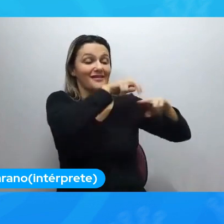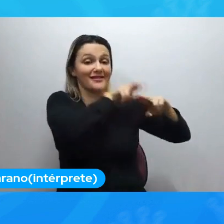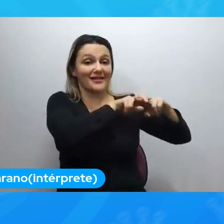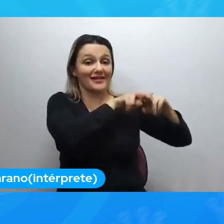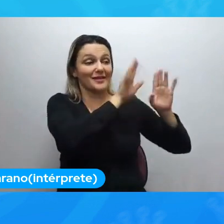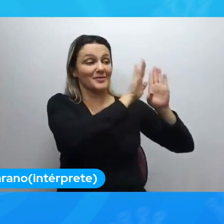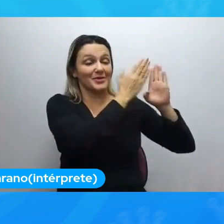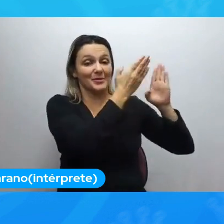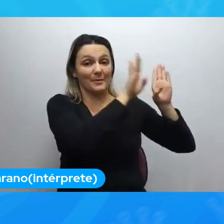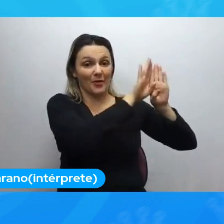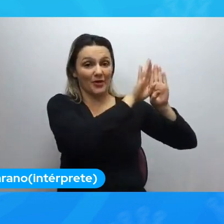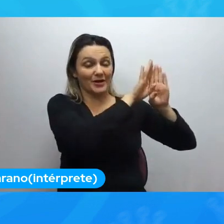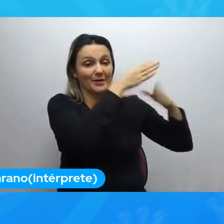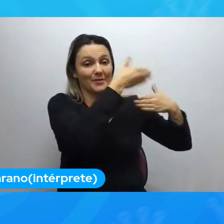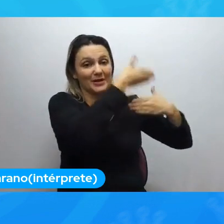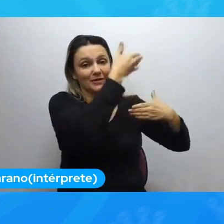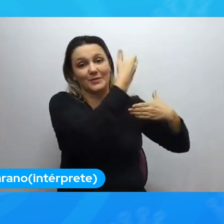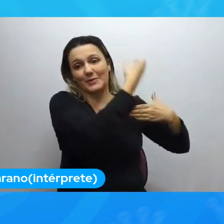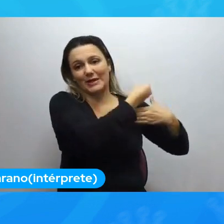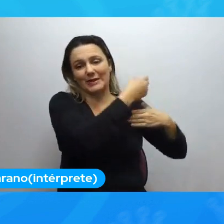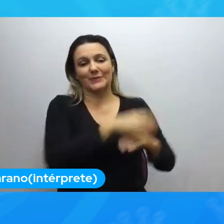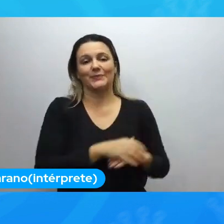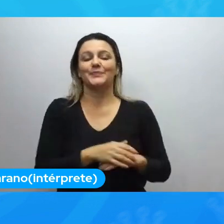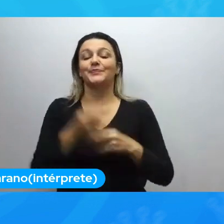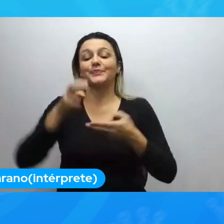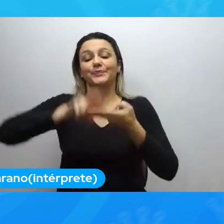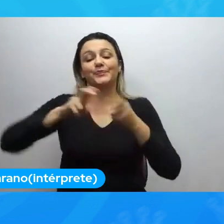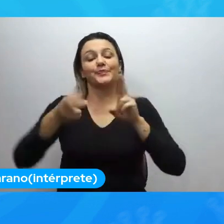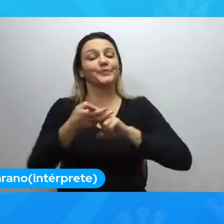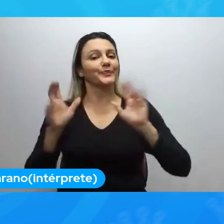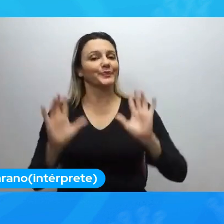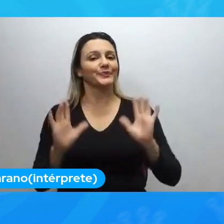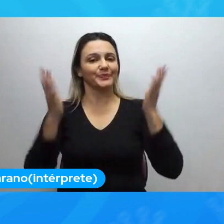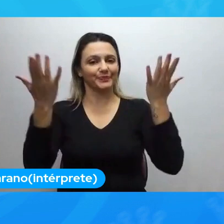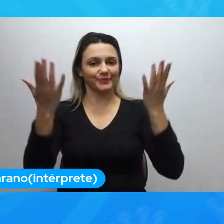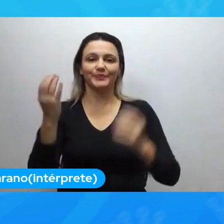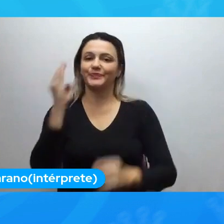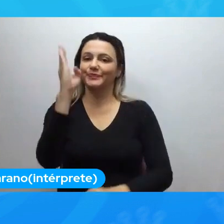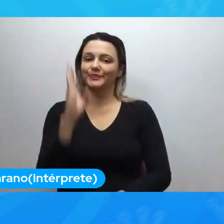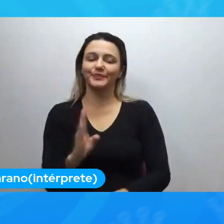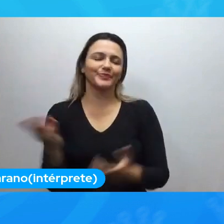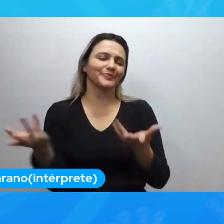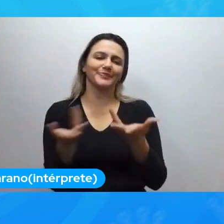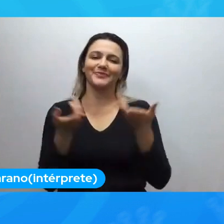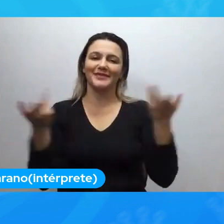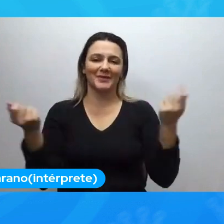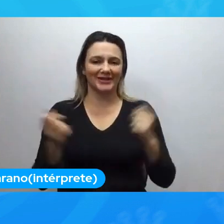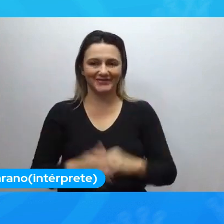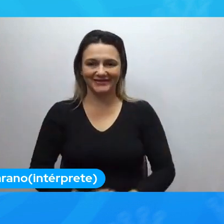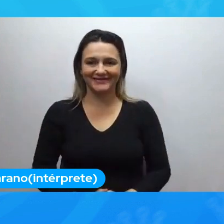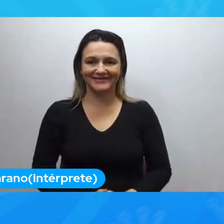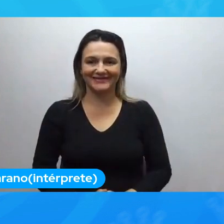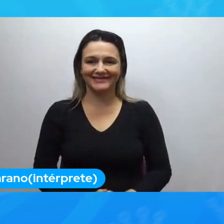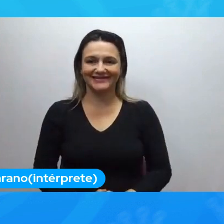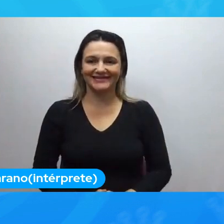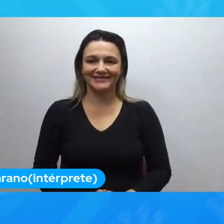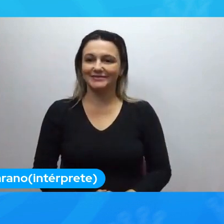fechada. Esse evento da Python Brasil, maravilhoso que só ele, a gente está aqui